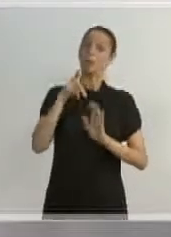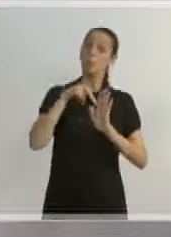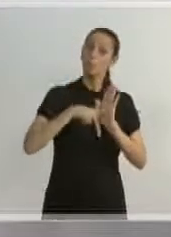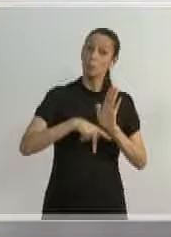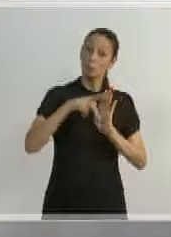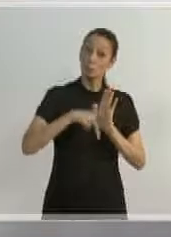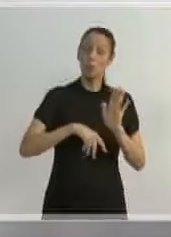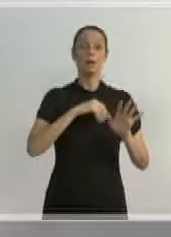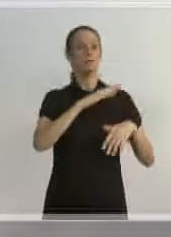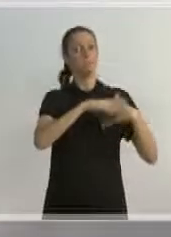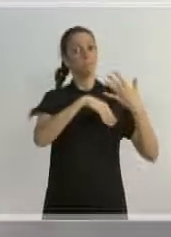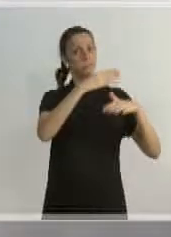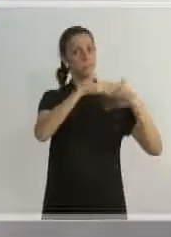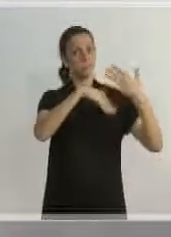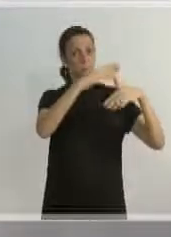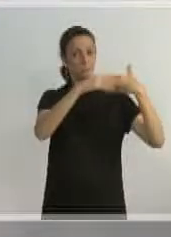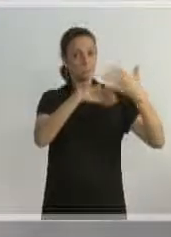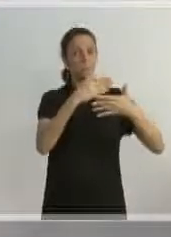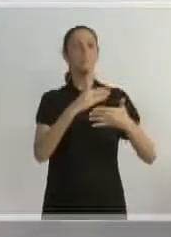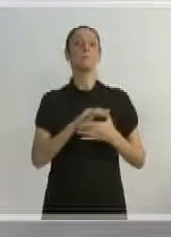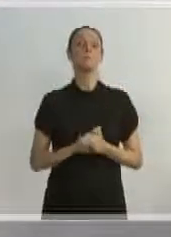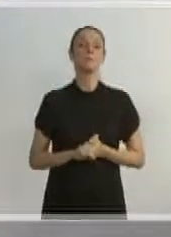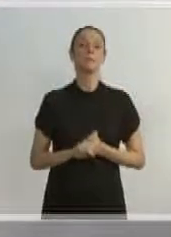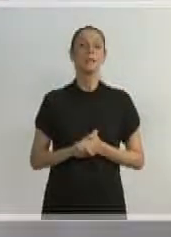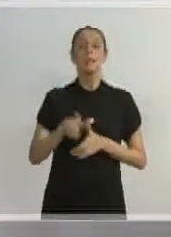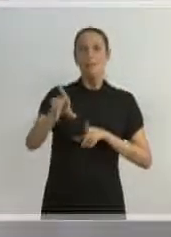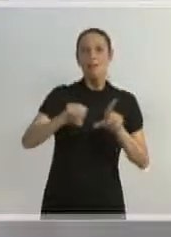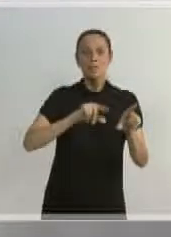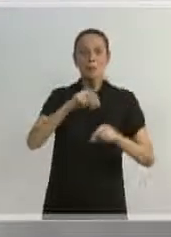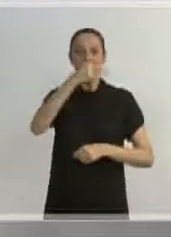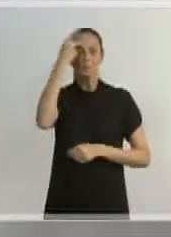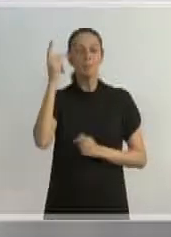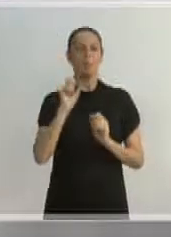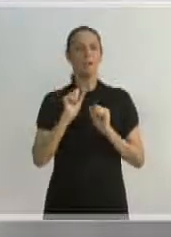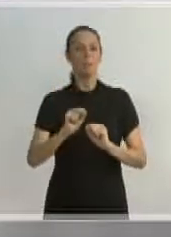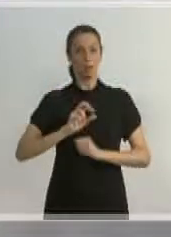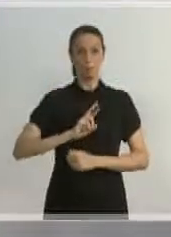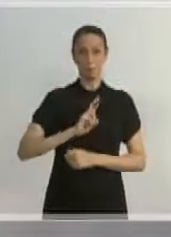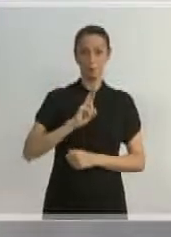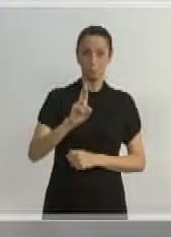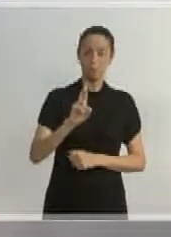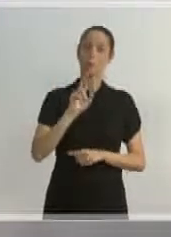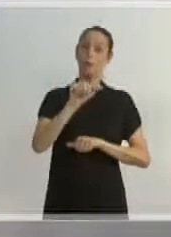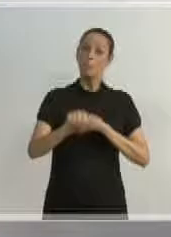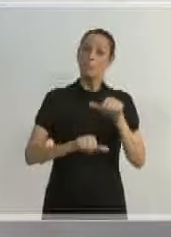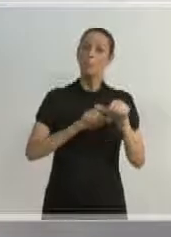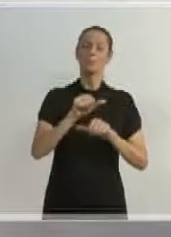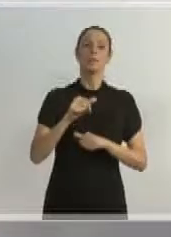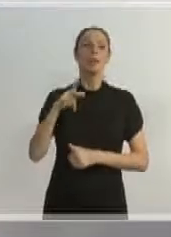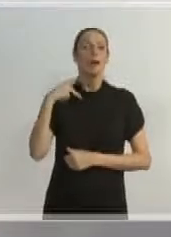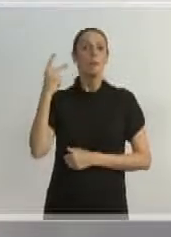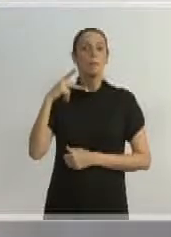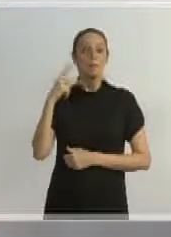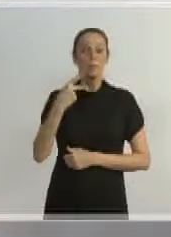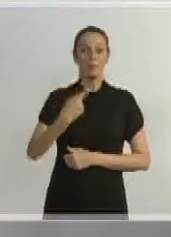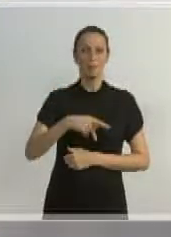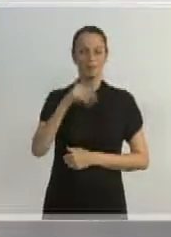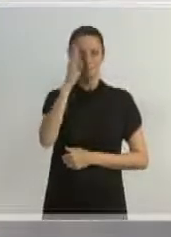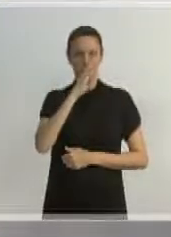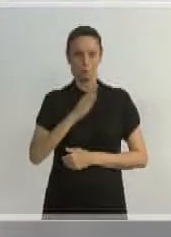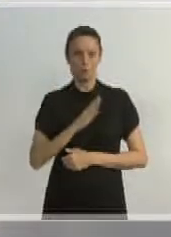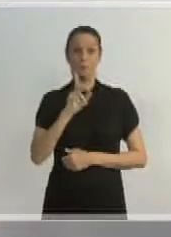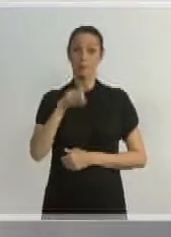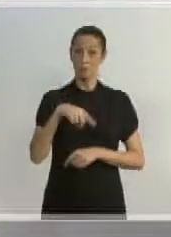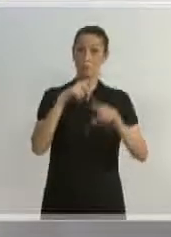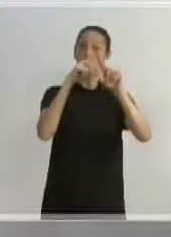que vem sendo desenvolvido, que seleciona pessoas que representam e podem representar uma mudança significativa na política brasileira. gente passa por um concurso,